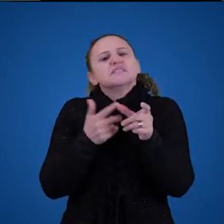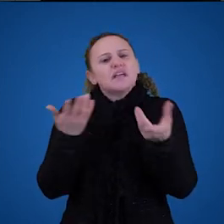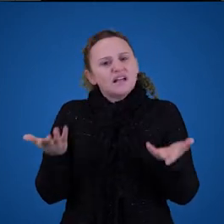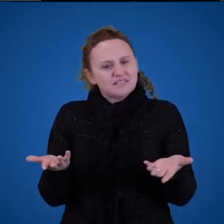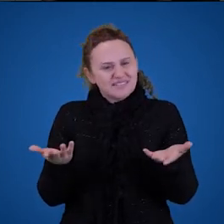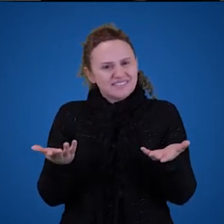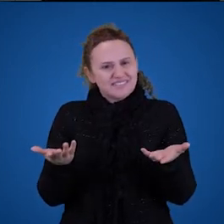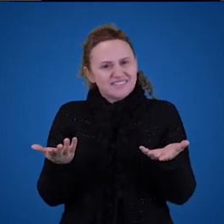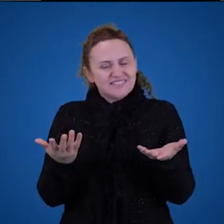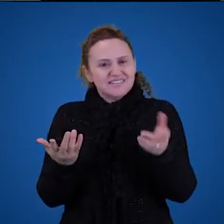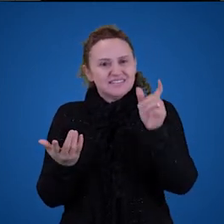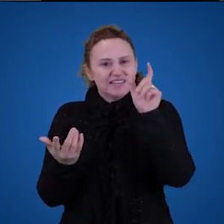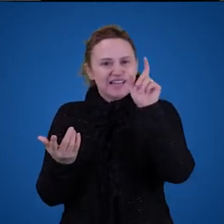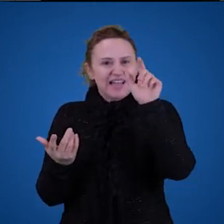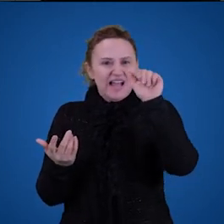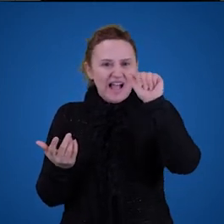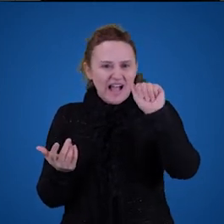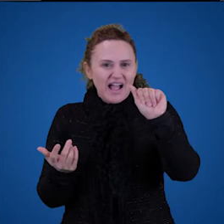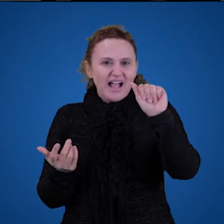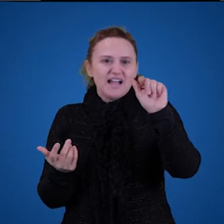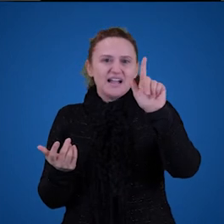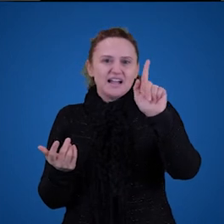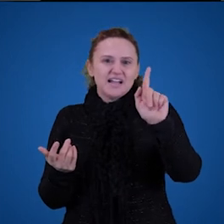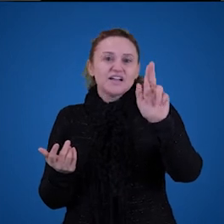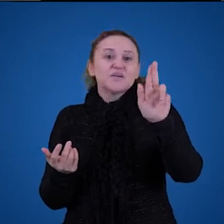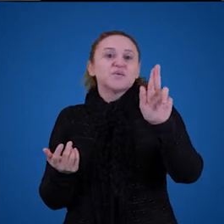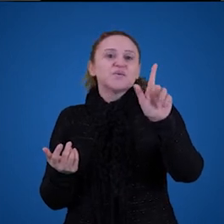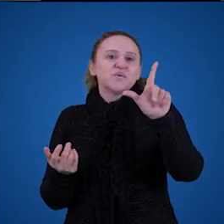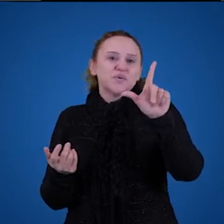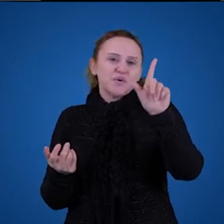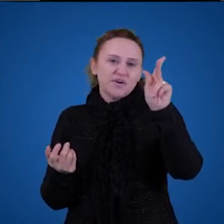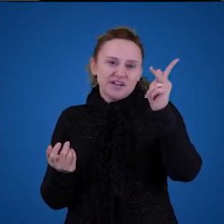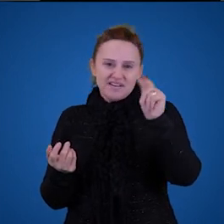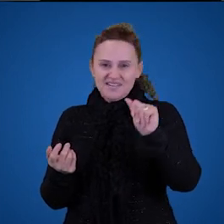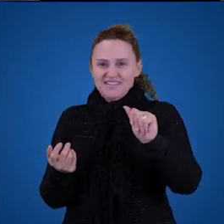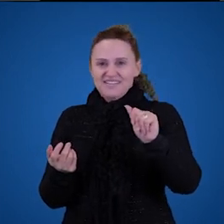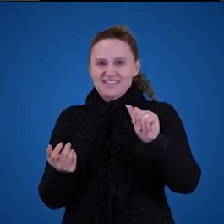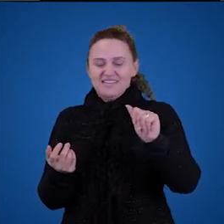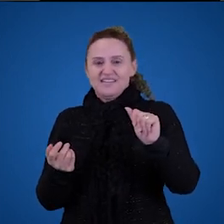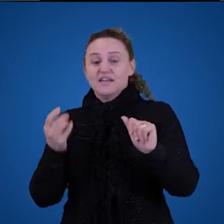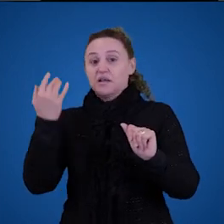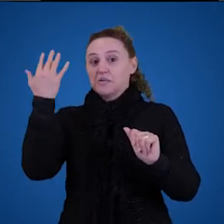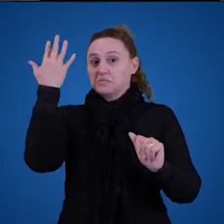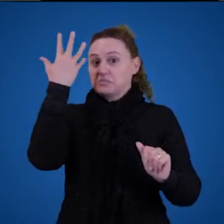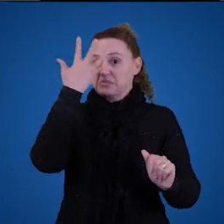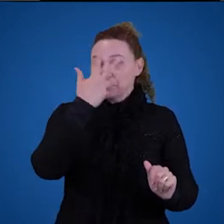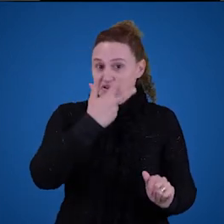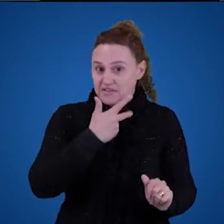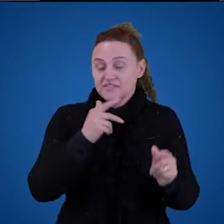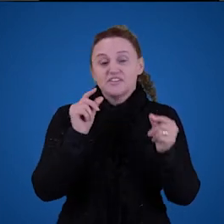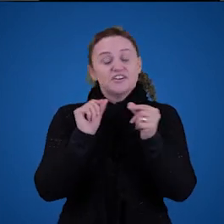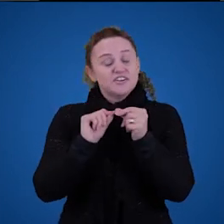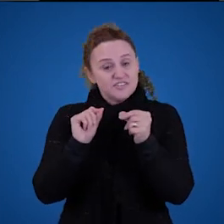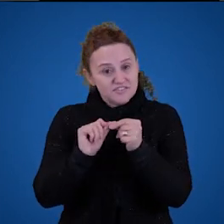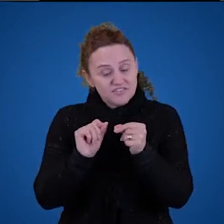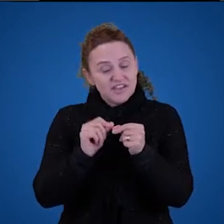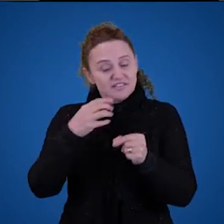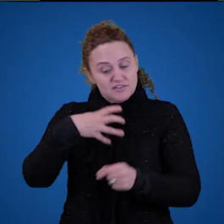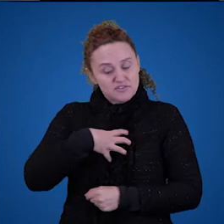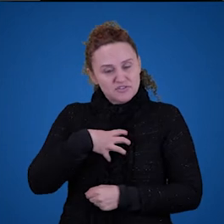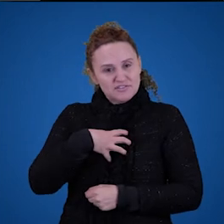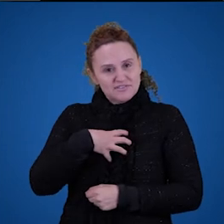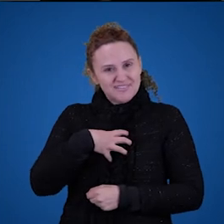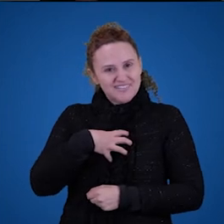é essa. Agulha, no caso, é minha cidade natal no interior de São Paulo. Agulha é um lugar muito bonito, faz sentido, ou seja, tem